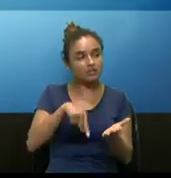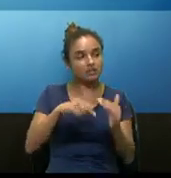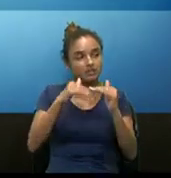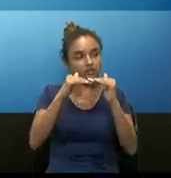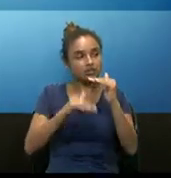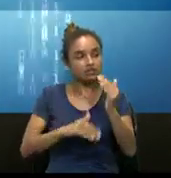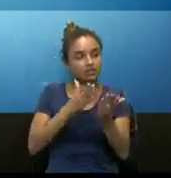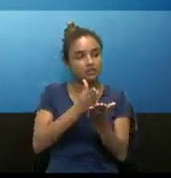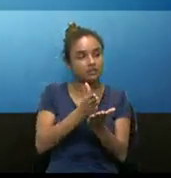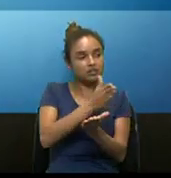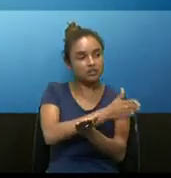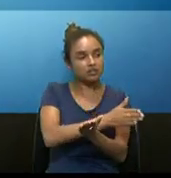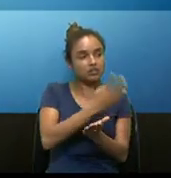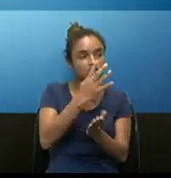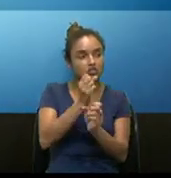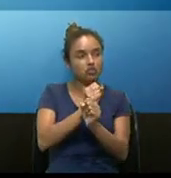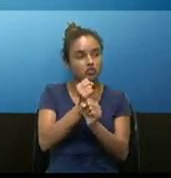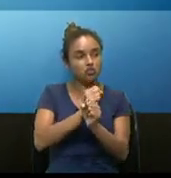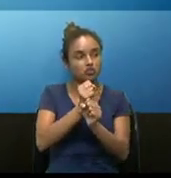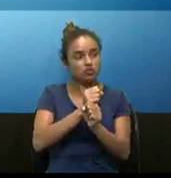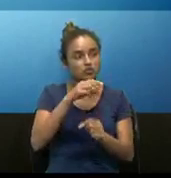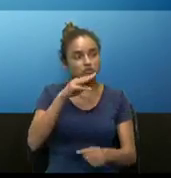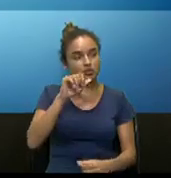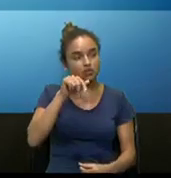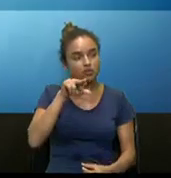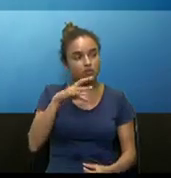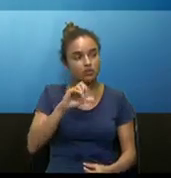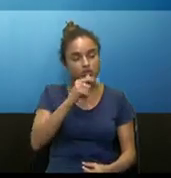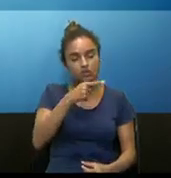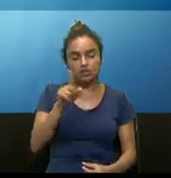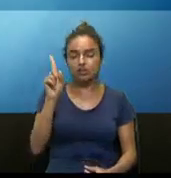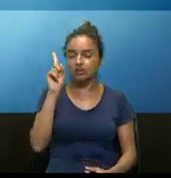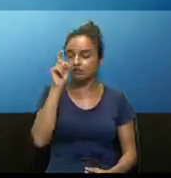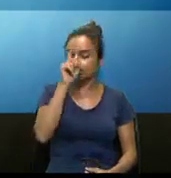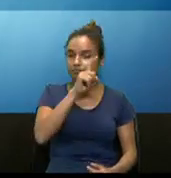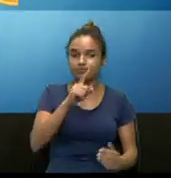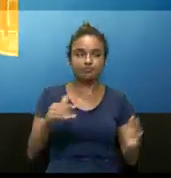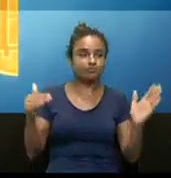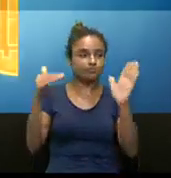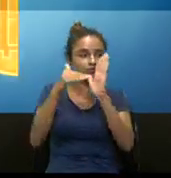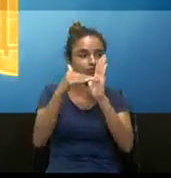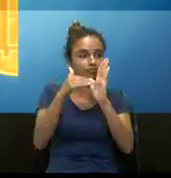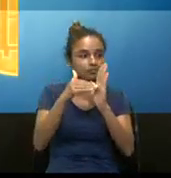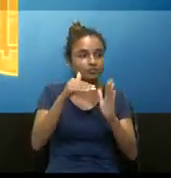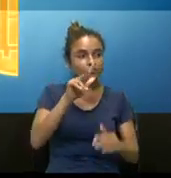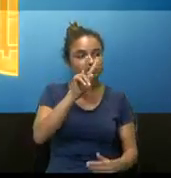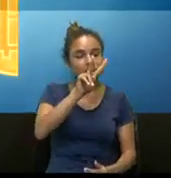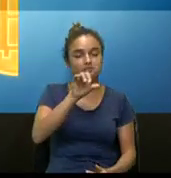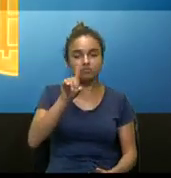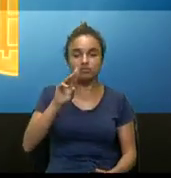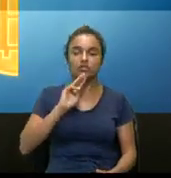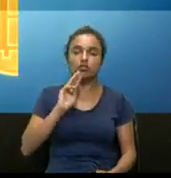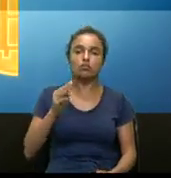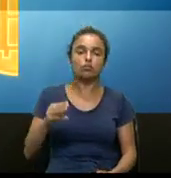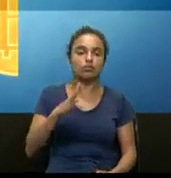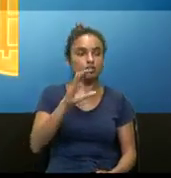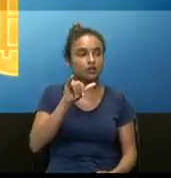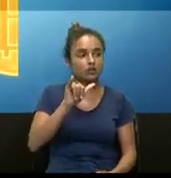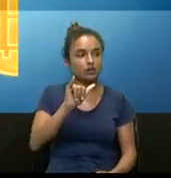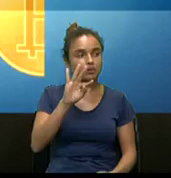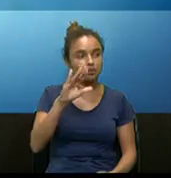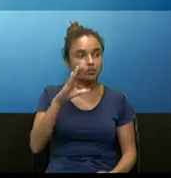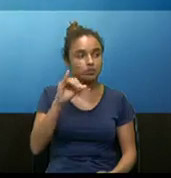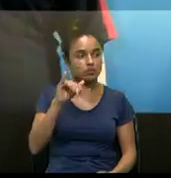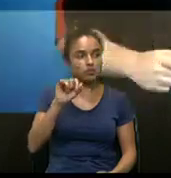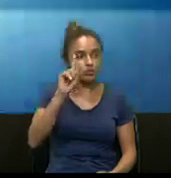metade e torna o processo de mineração mais difícil, até que o limite máximo de 21 milhões de bitcoins seja